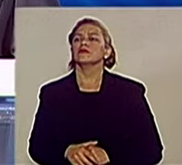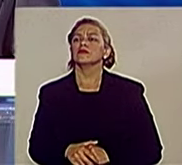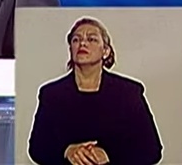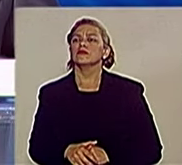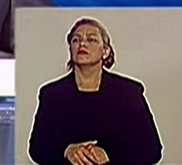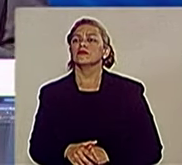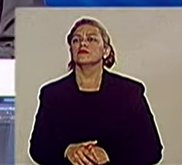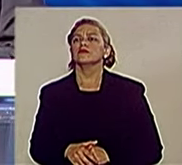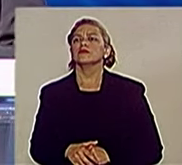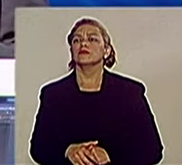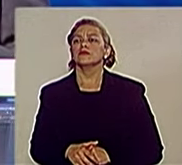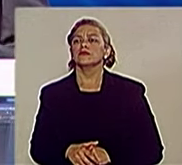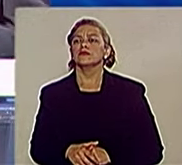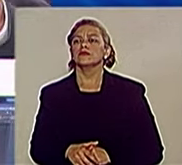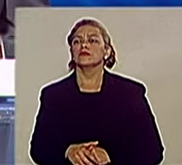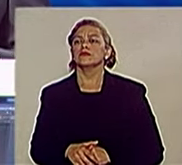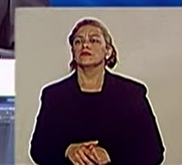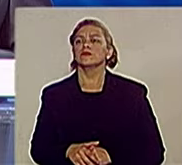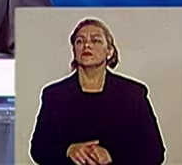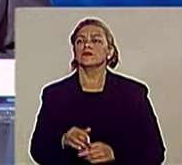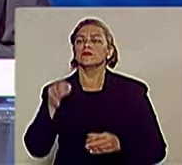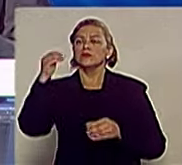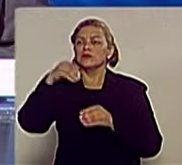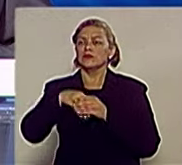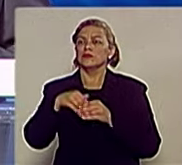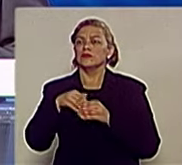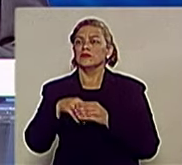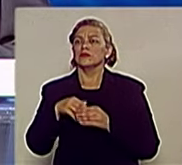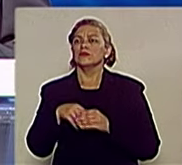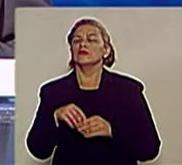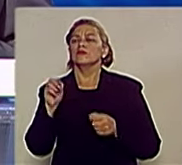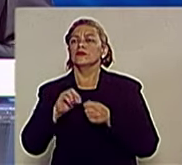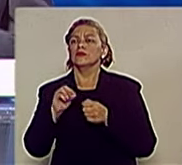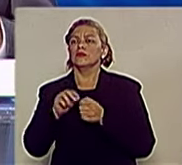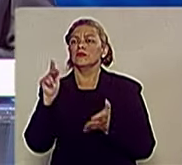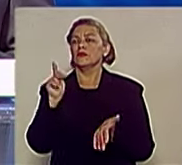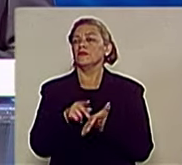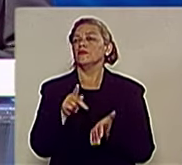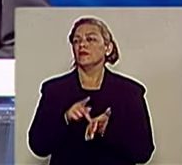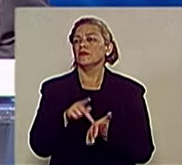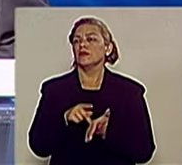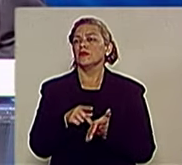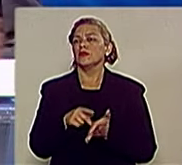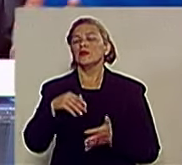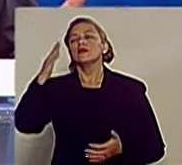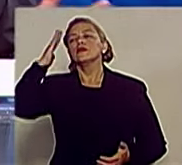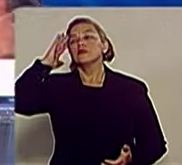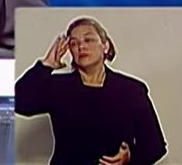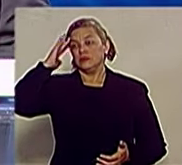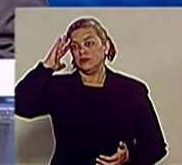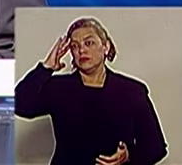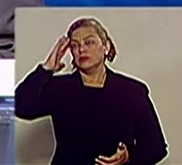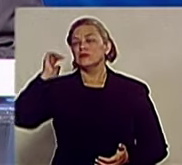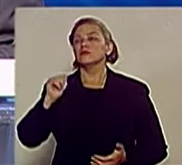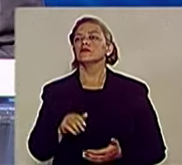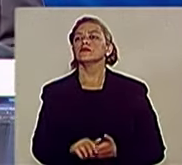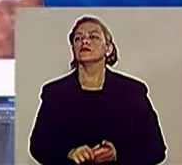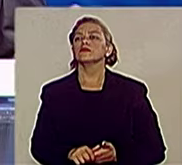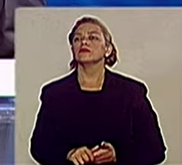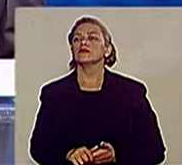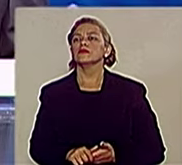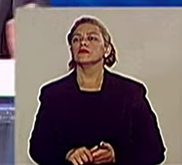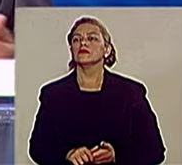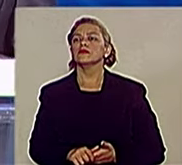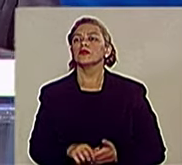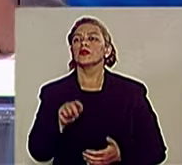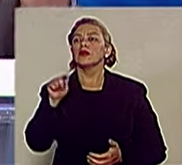Toninho, a campanha se faz com verdade, com sinceridade e com conhecimento. Você veja que um candidato falou aqui que nós